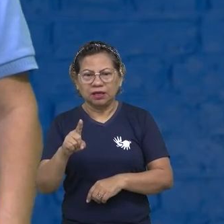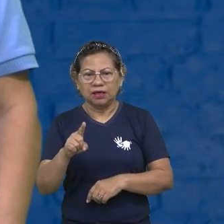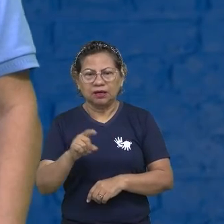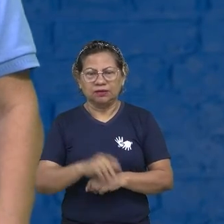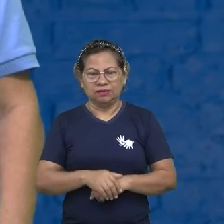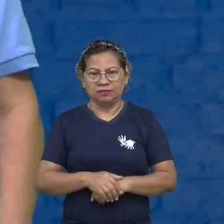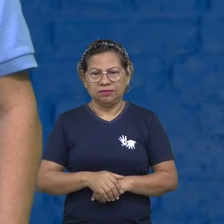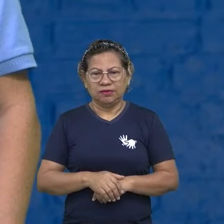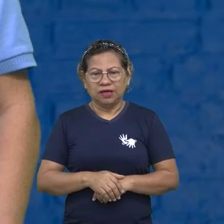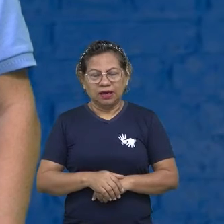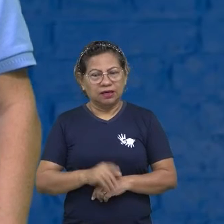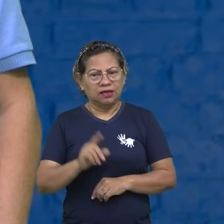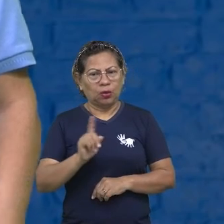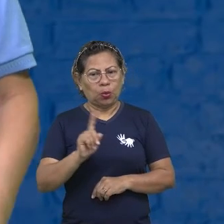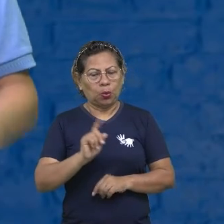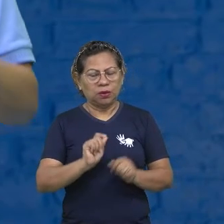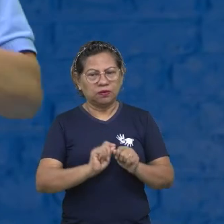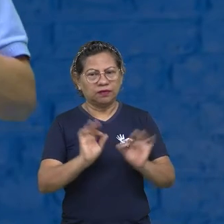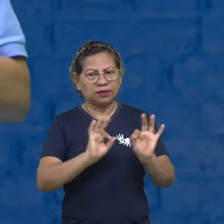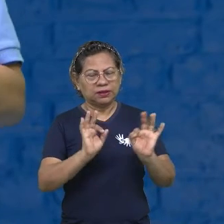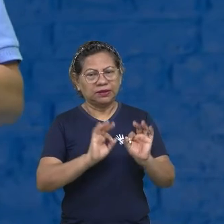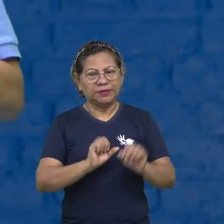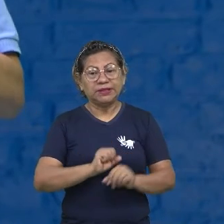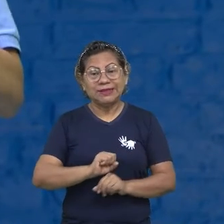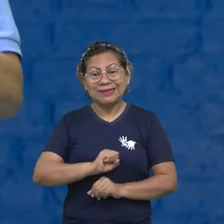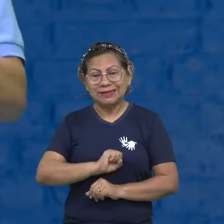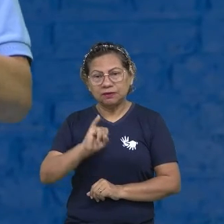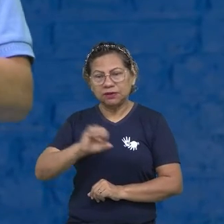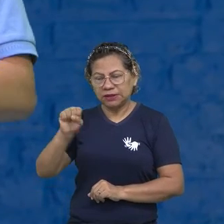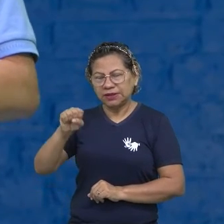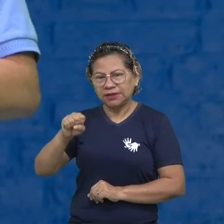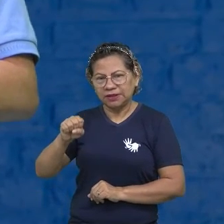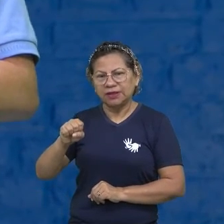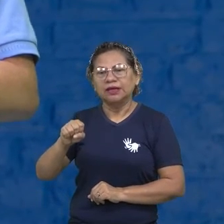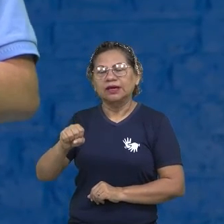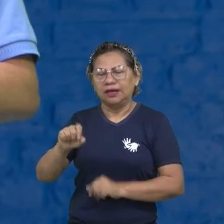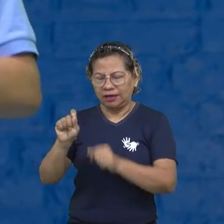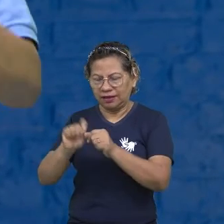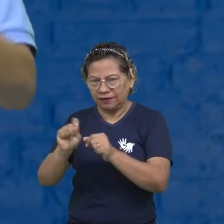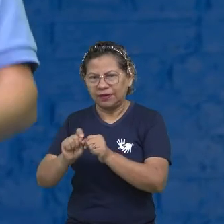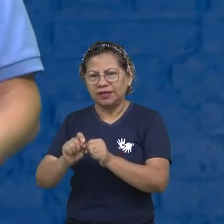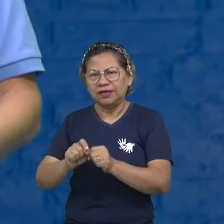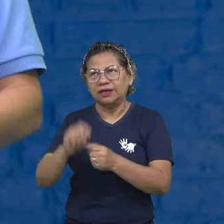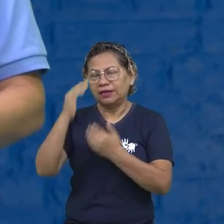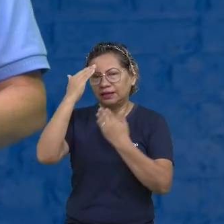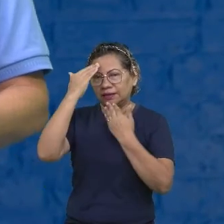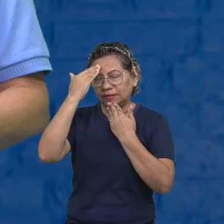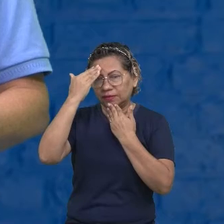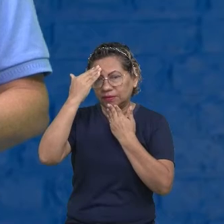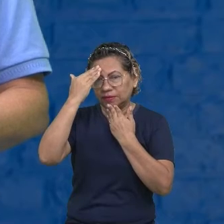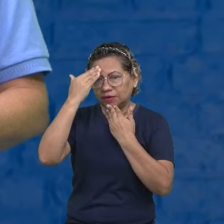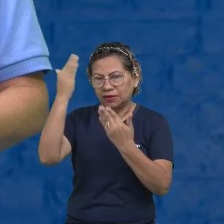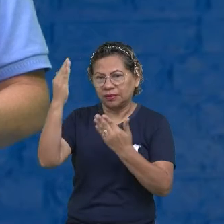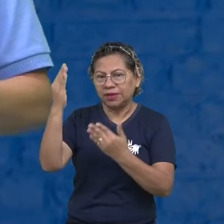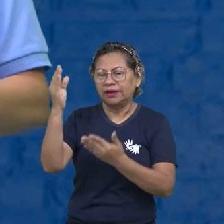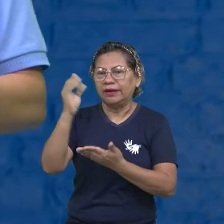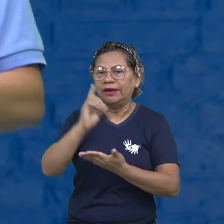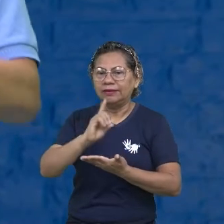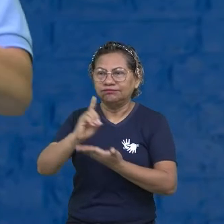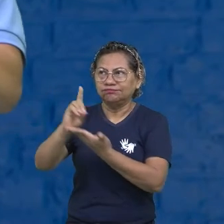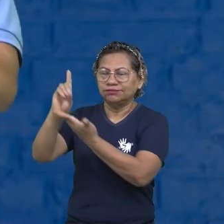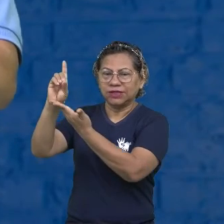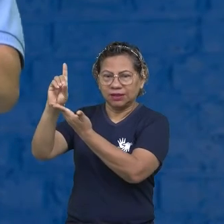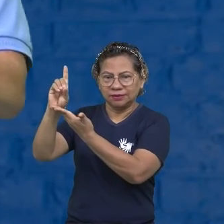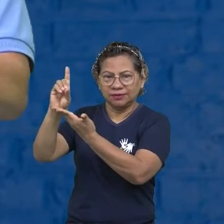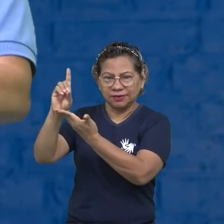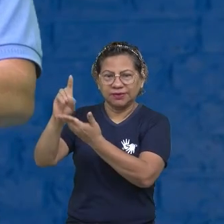sim, eu fazia. Então, eu sempre coloquei isso e graças a Deus, sou realizada profissionalmente, sou